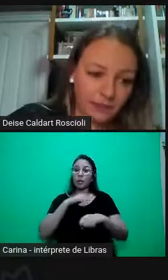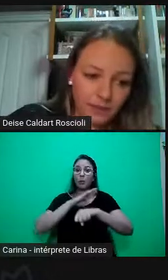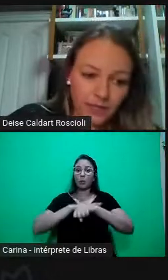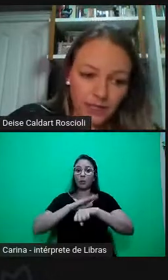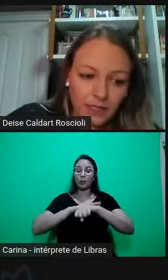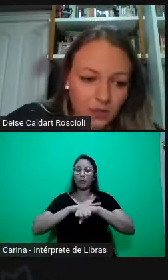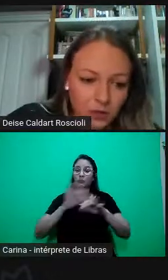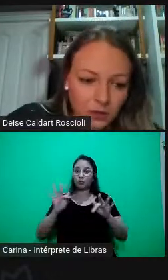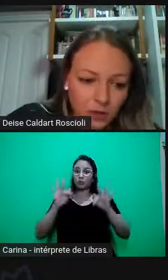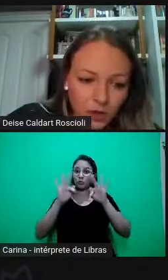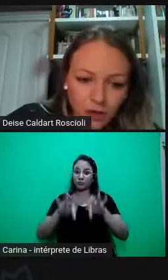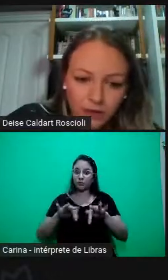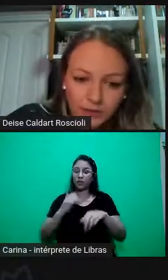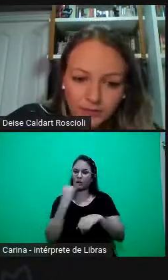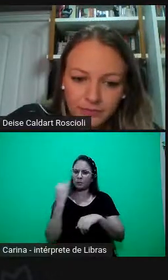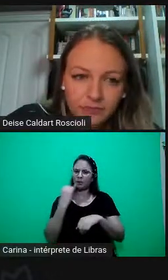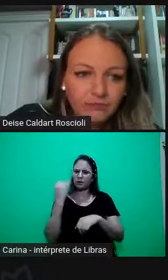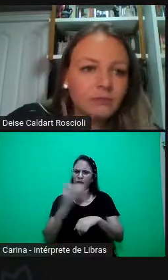vocês fiquem.